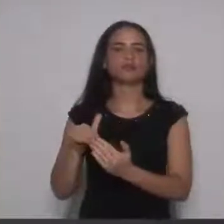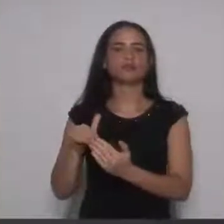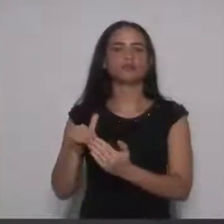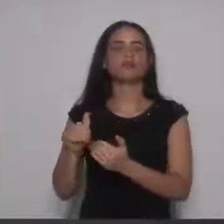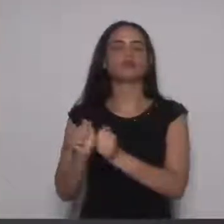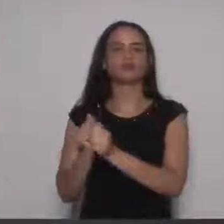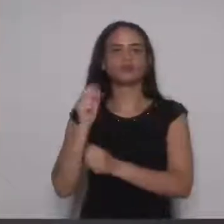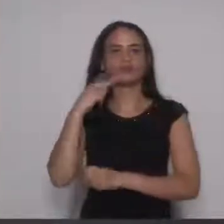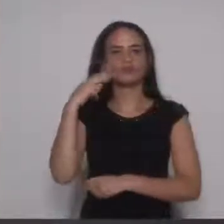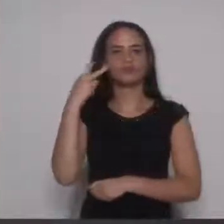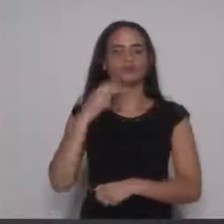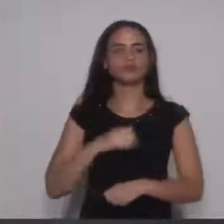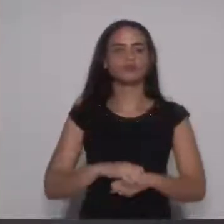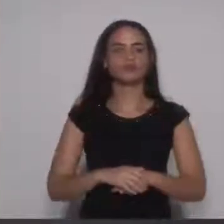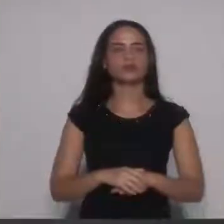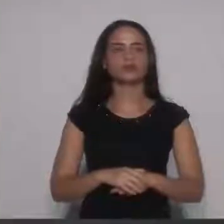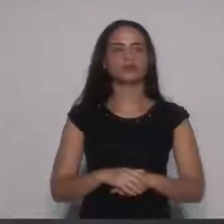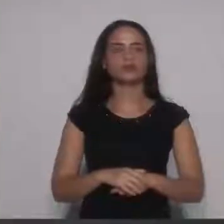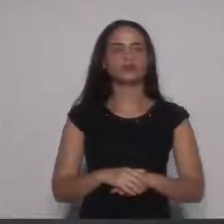Avulso com os senhores vereadores.